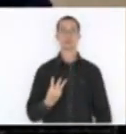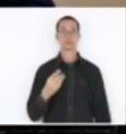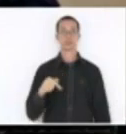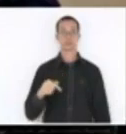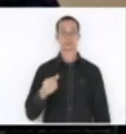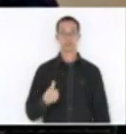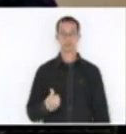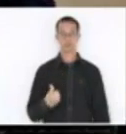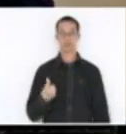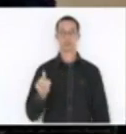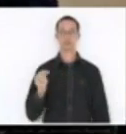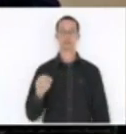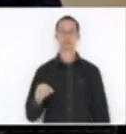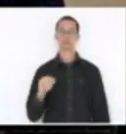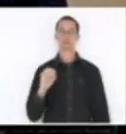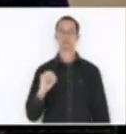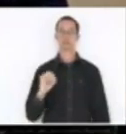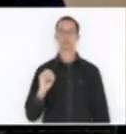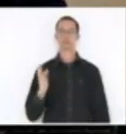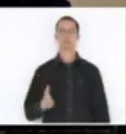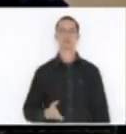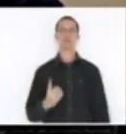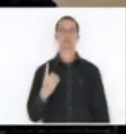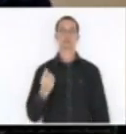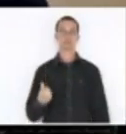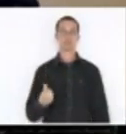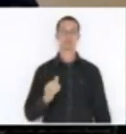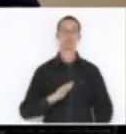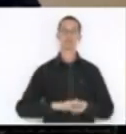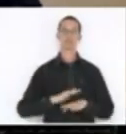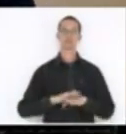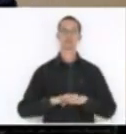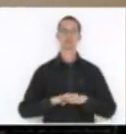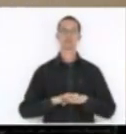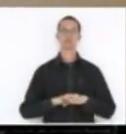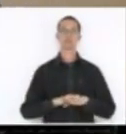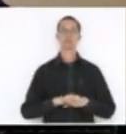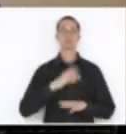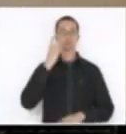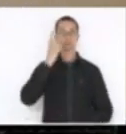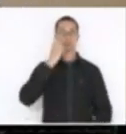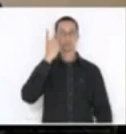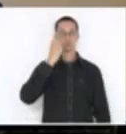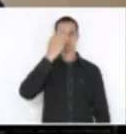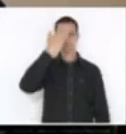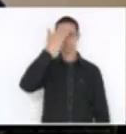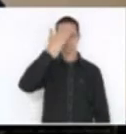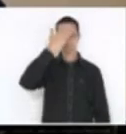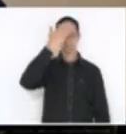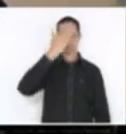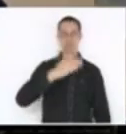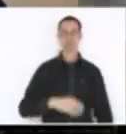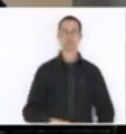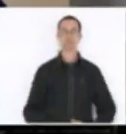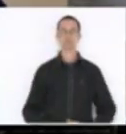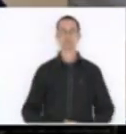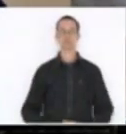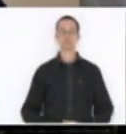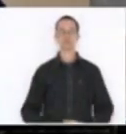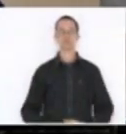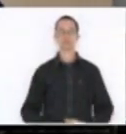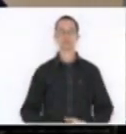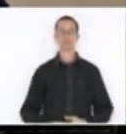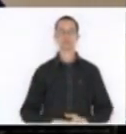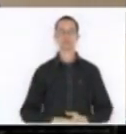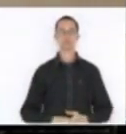.0.2016, de autoria do deputado Antônio Aguiar, que institui a